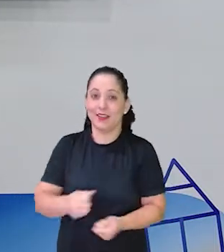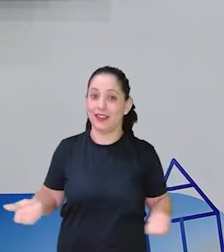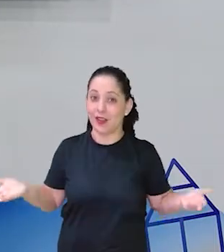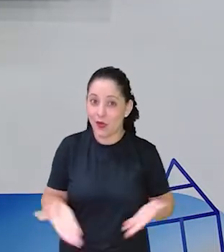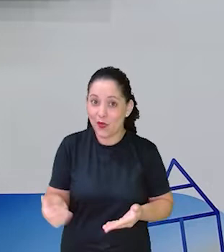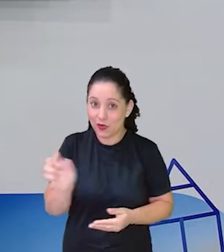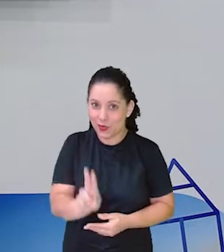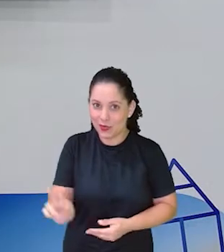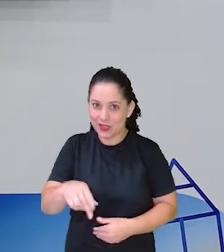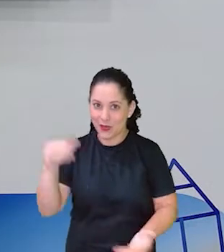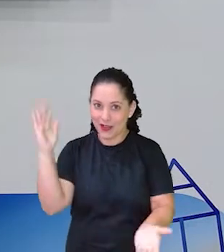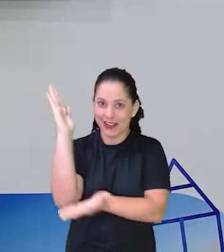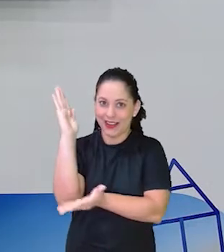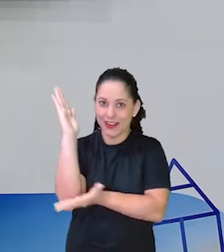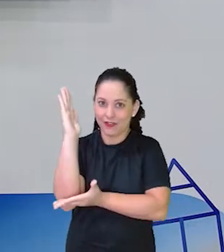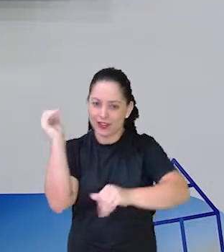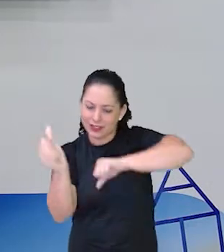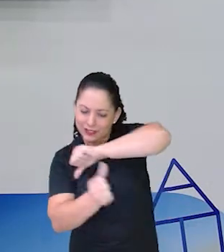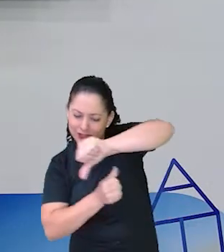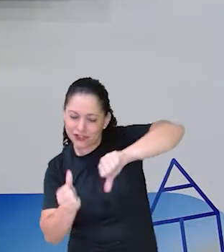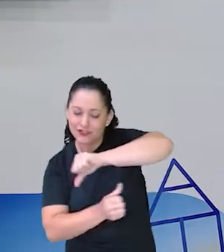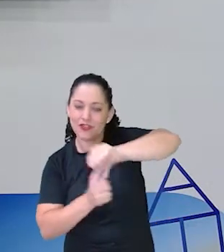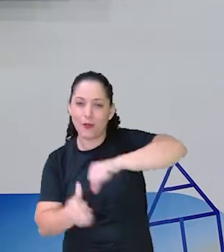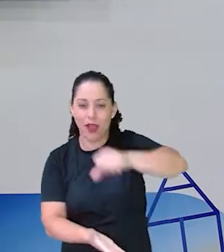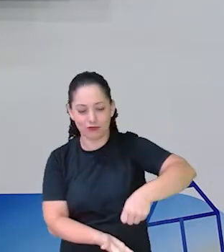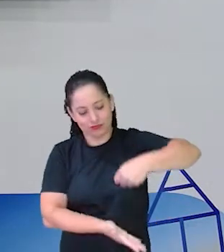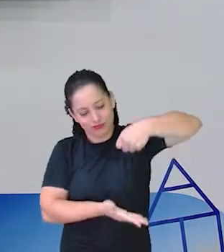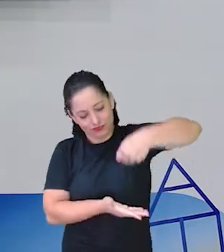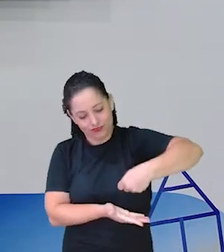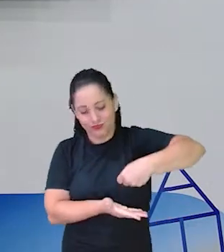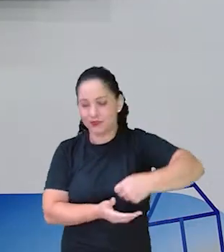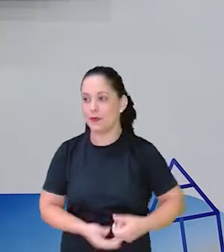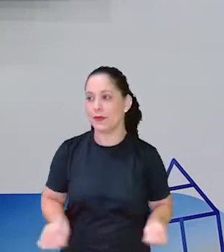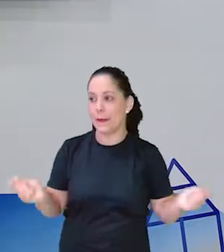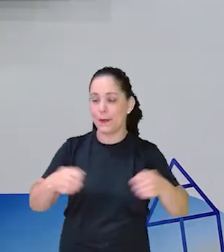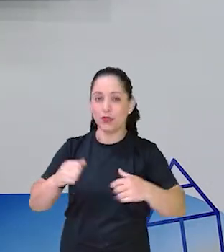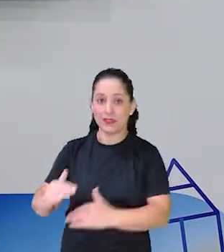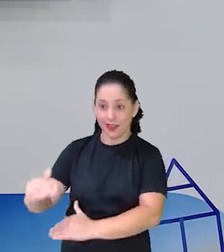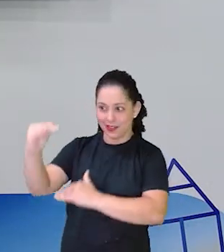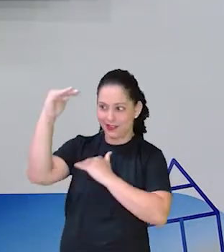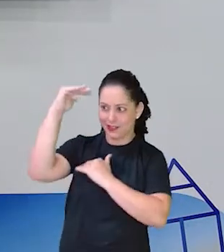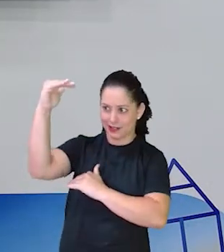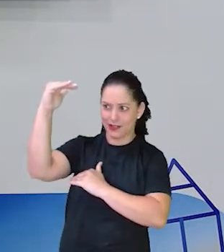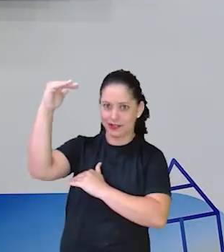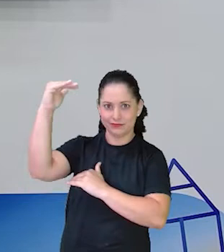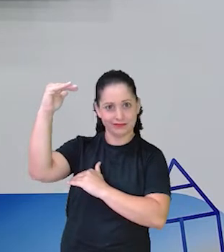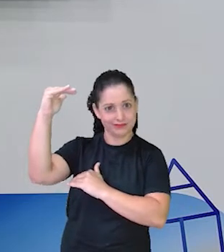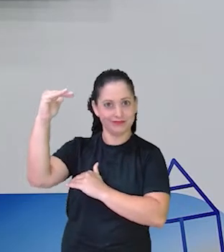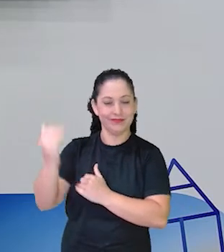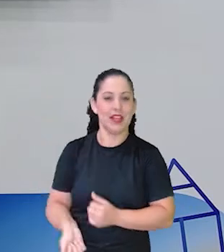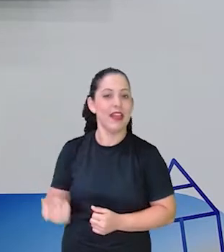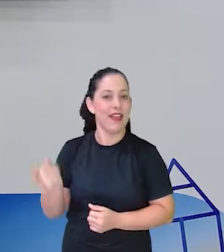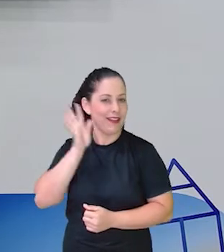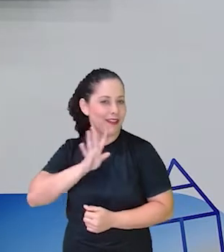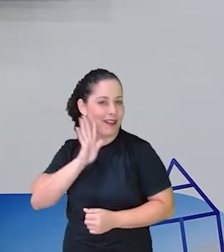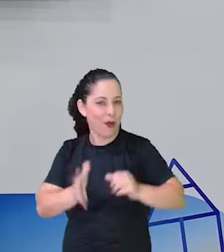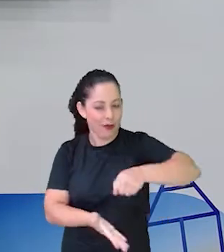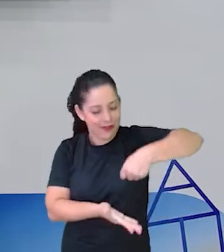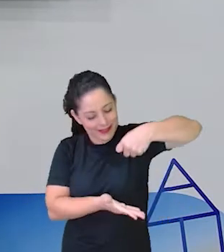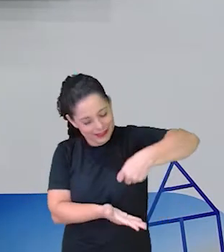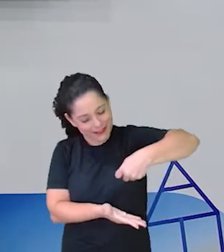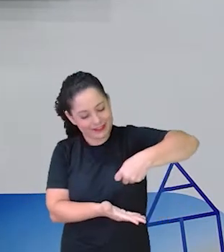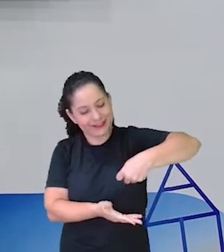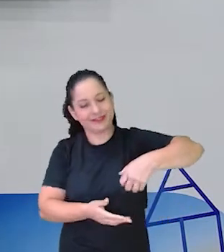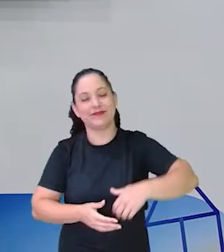uma garrafa Tá bom Que pode ser Nesse tamanho Ou maior Para dar um Tamanhozinho Legal Para uma cesta Ok